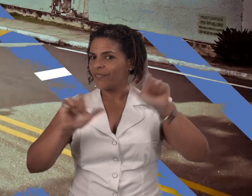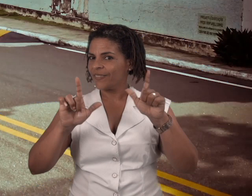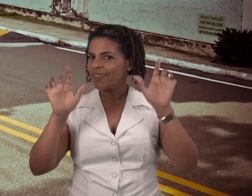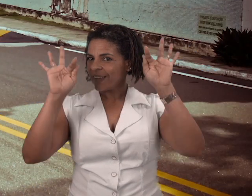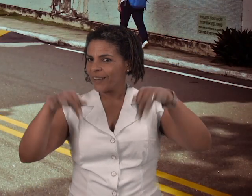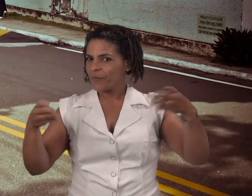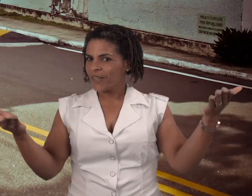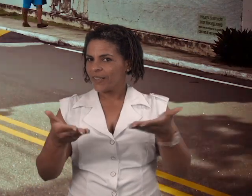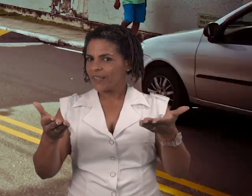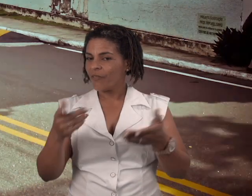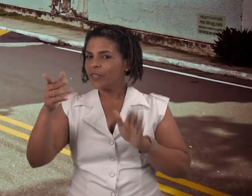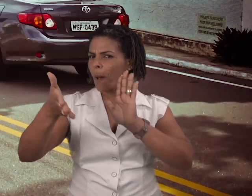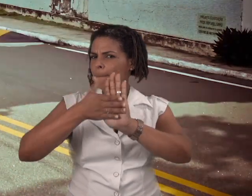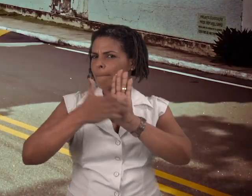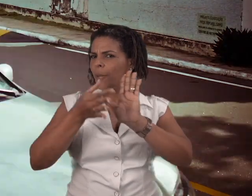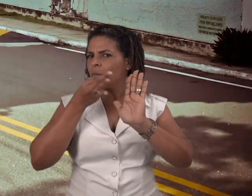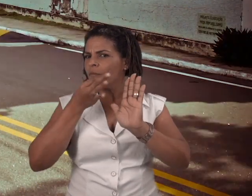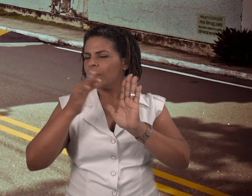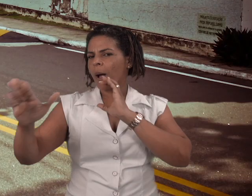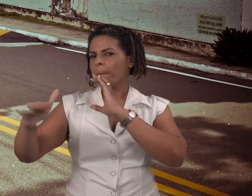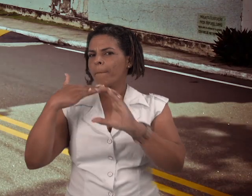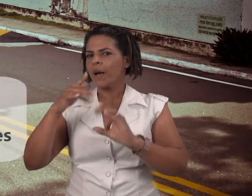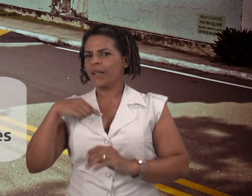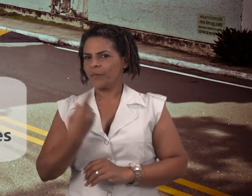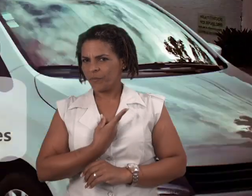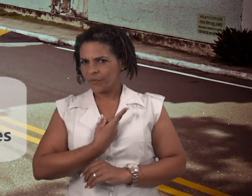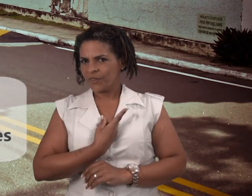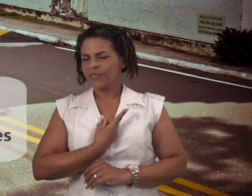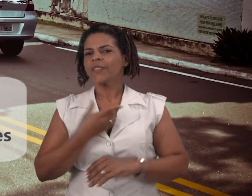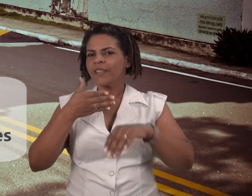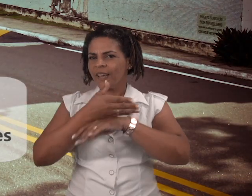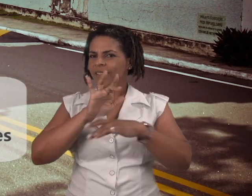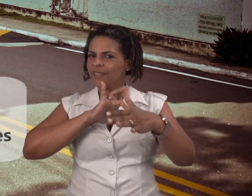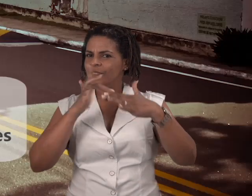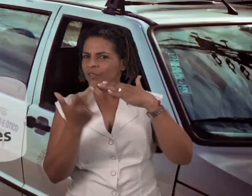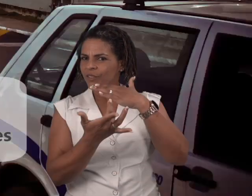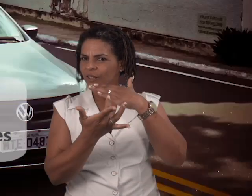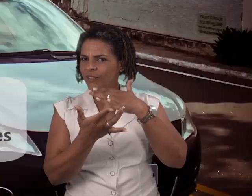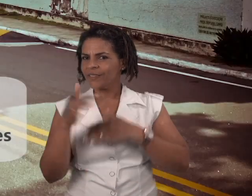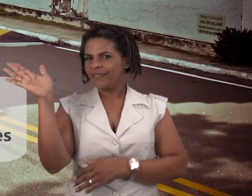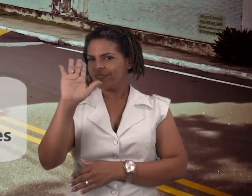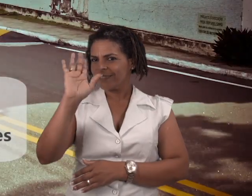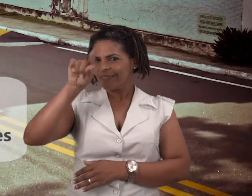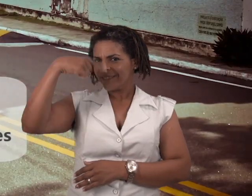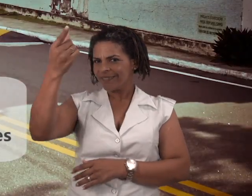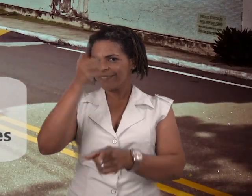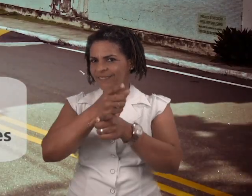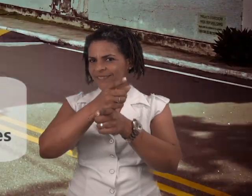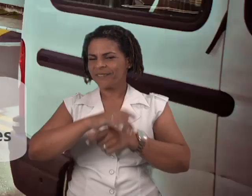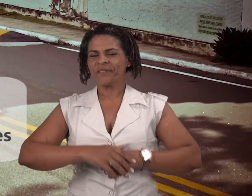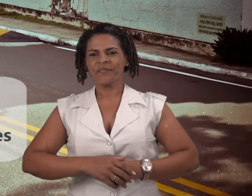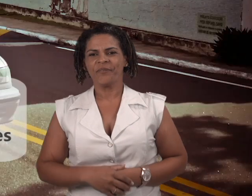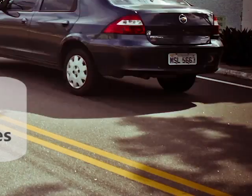O UFES na TV fica por aqui. Para sugerir pautas e saber mais sobre a TV UFES, acesse nossas redes sociais. Até